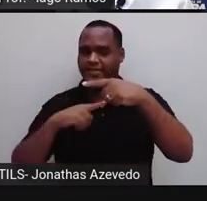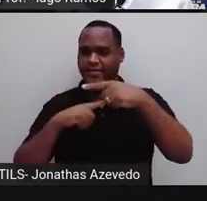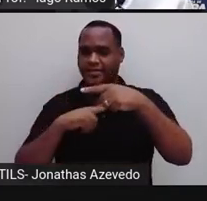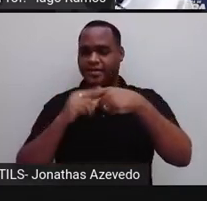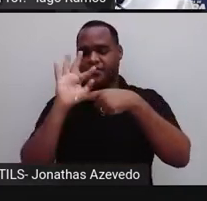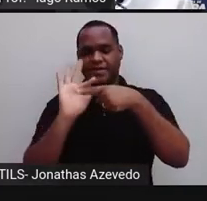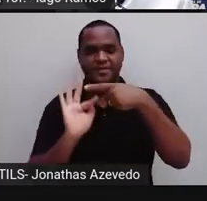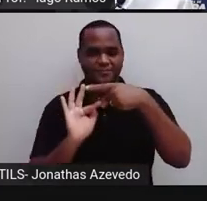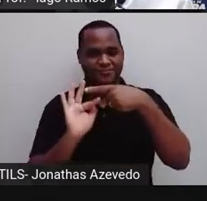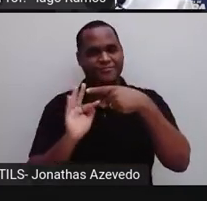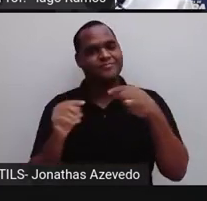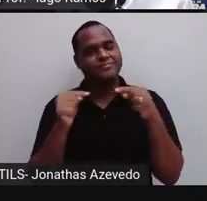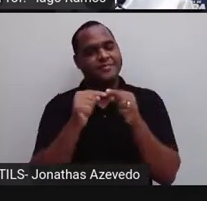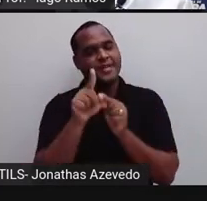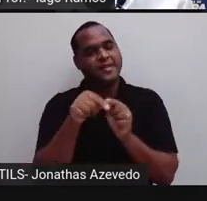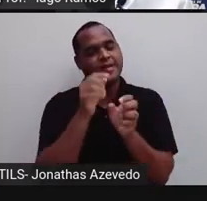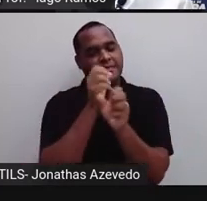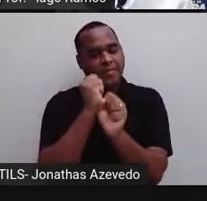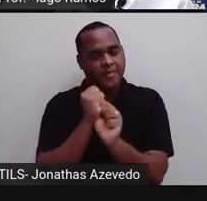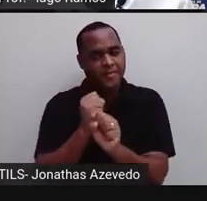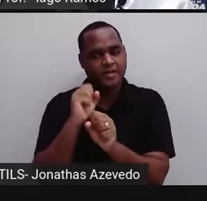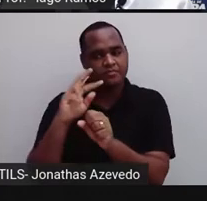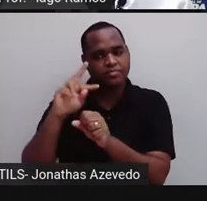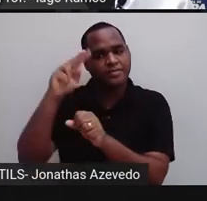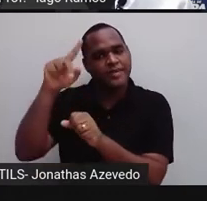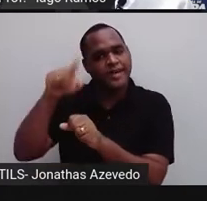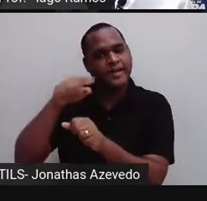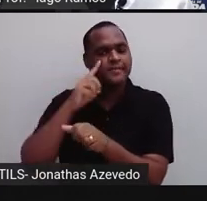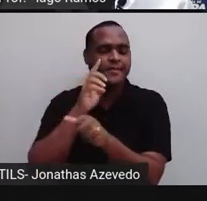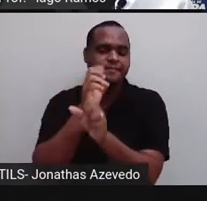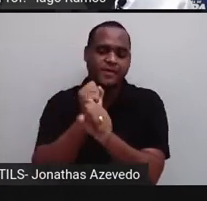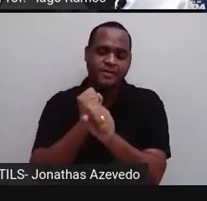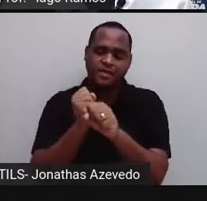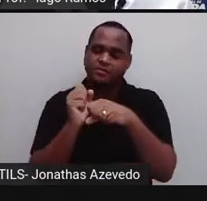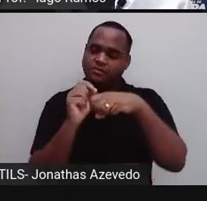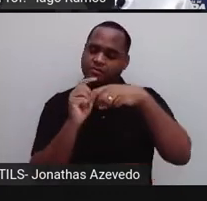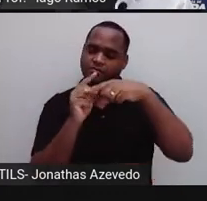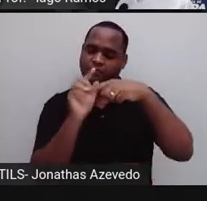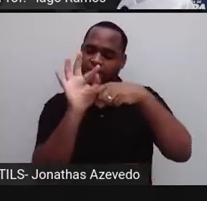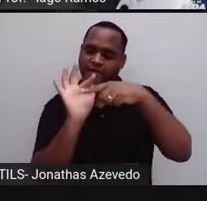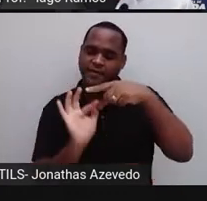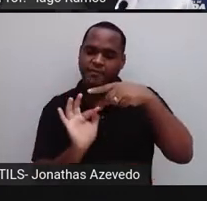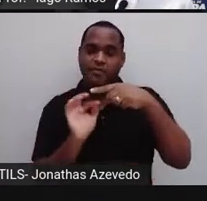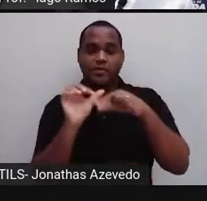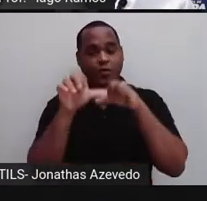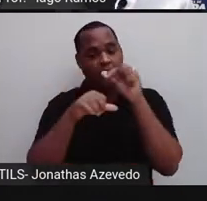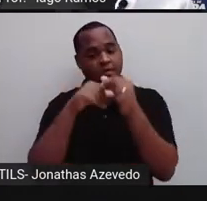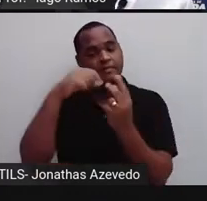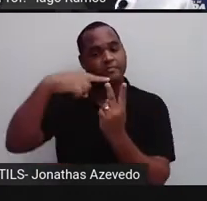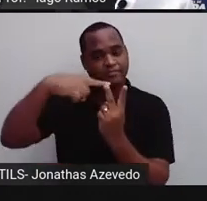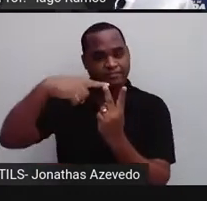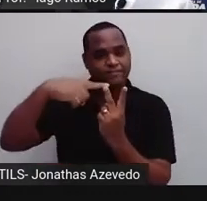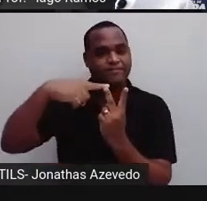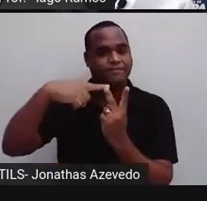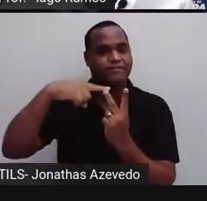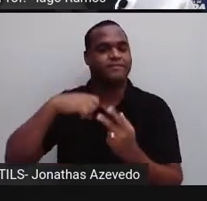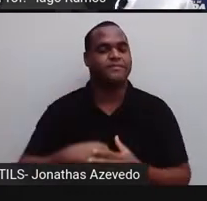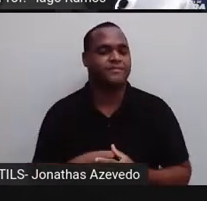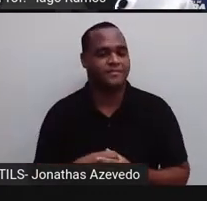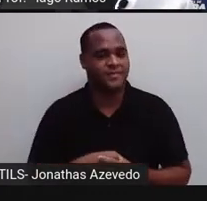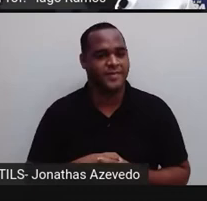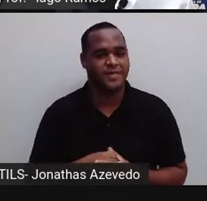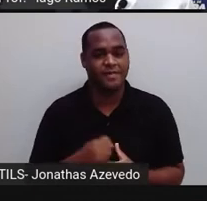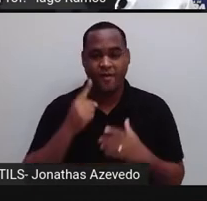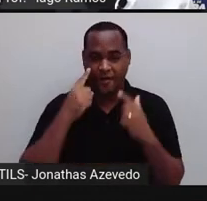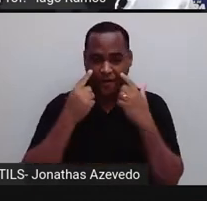potência que o expoente é uma fração, isso vai virar uma raiz, tá bom? Essa é a forma